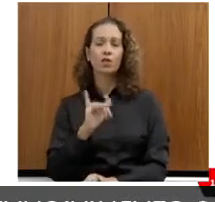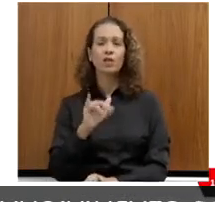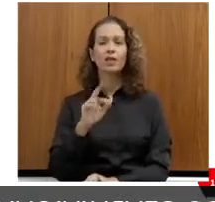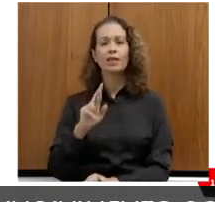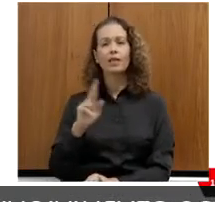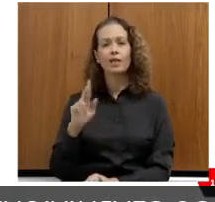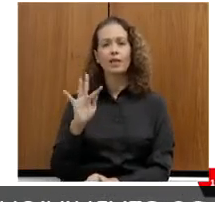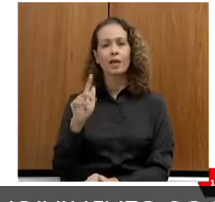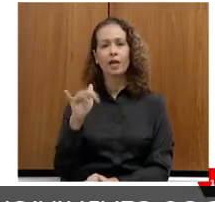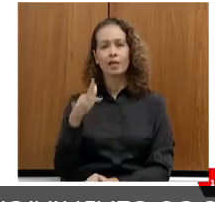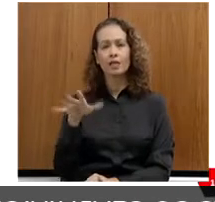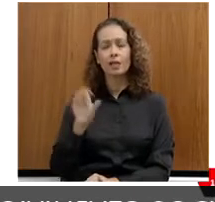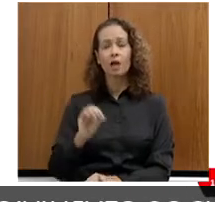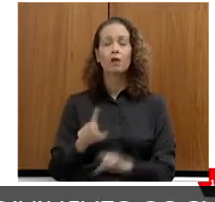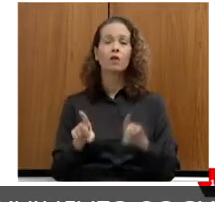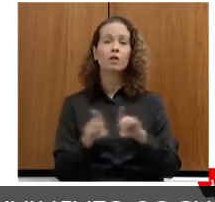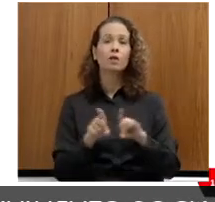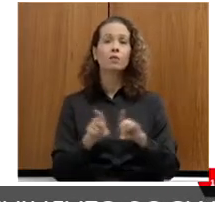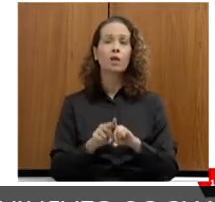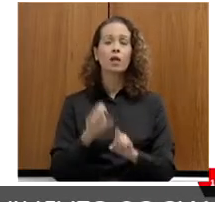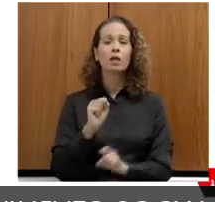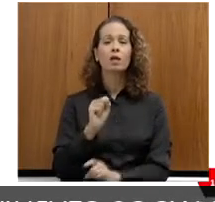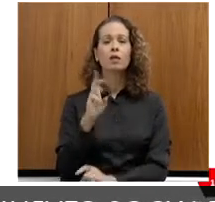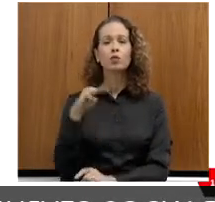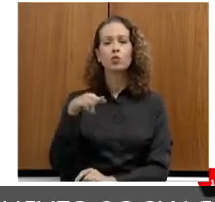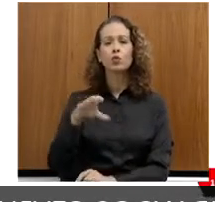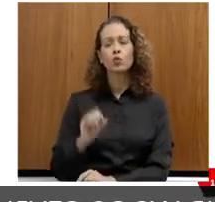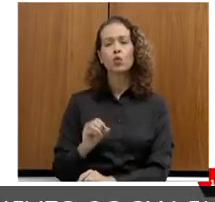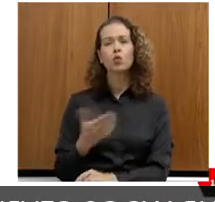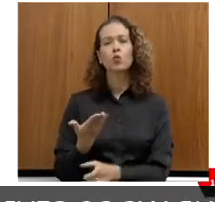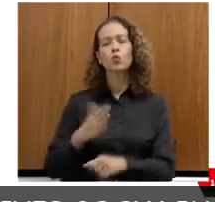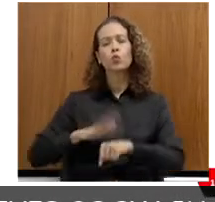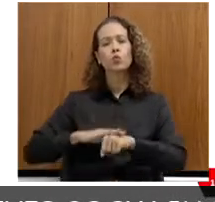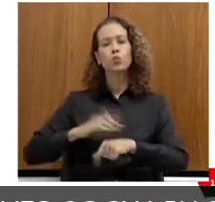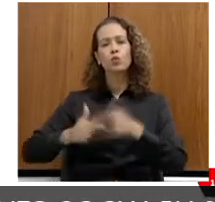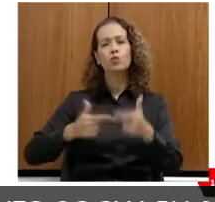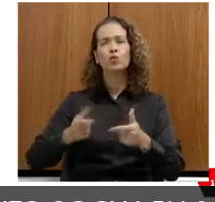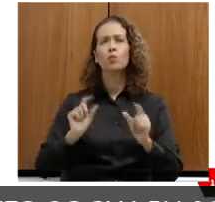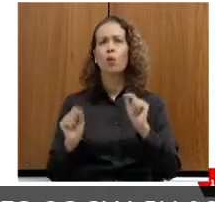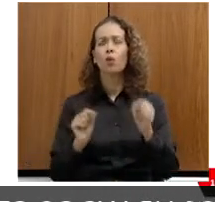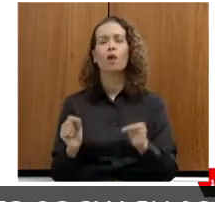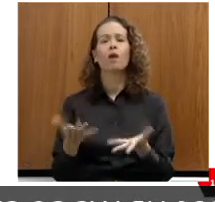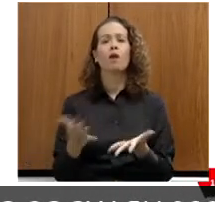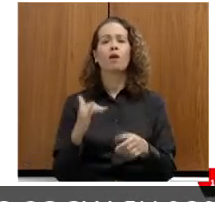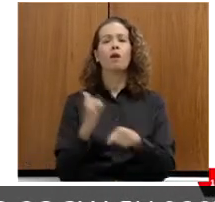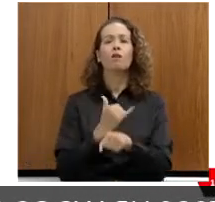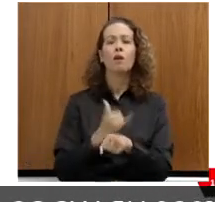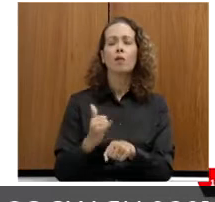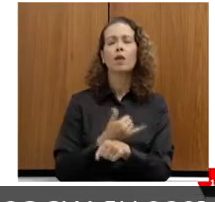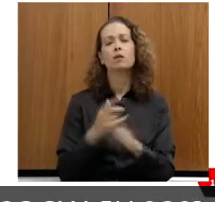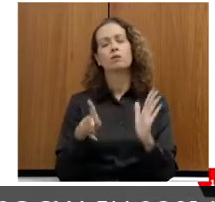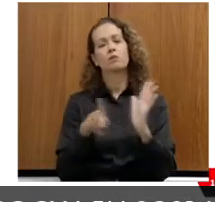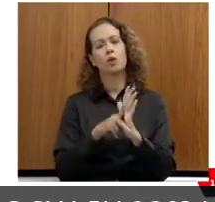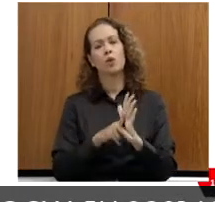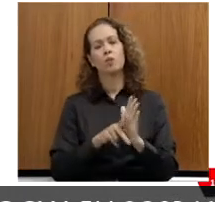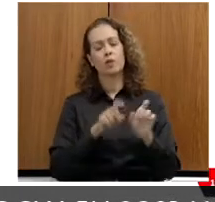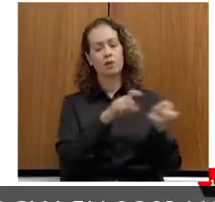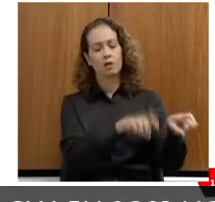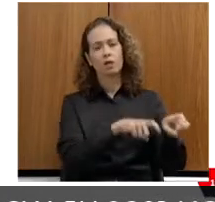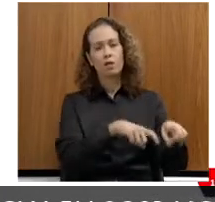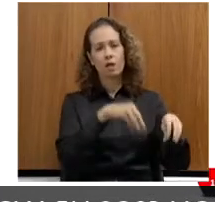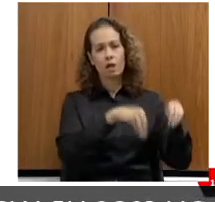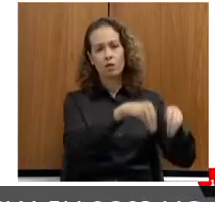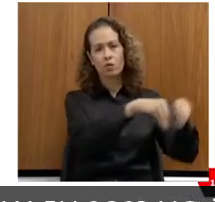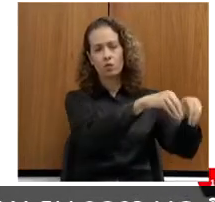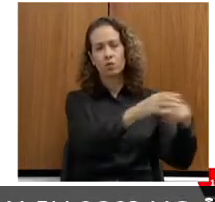produtivos. Esses insumos produtivos são ferramentas para a agricultura. E a adesão ao